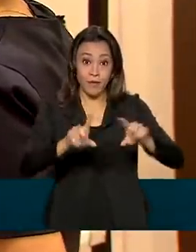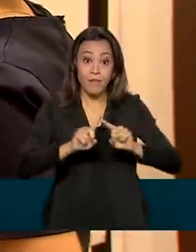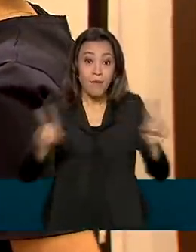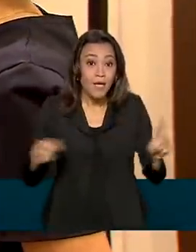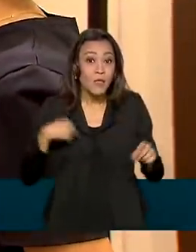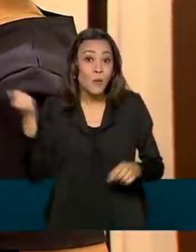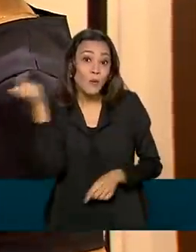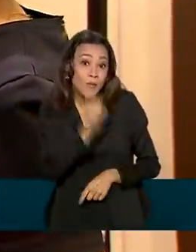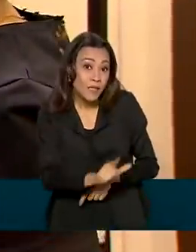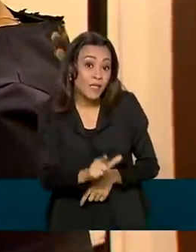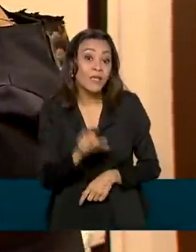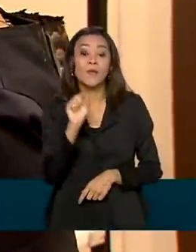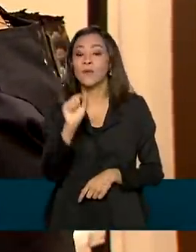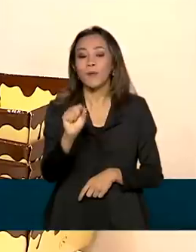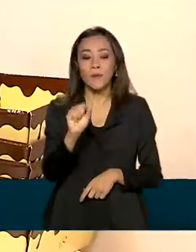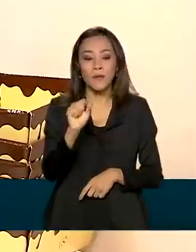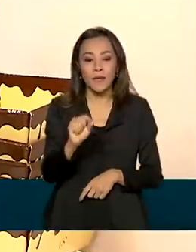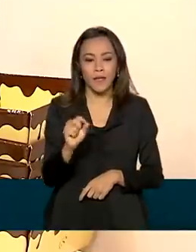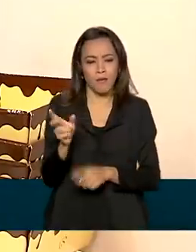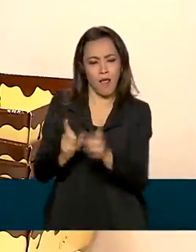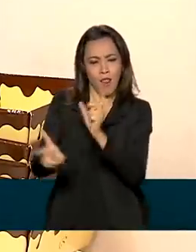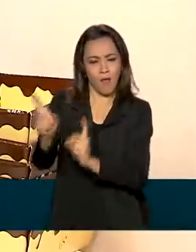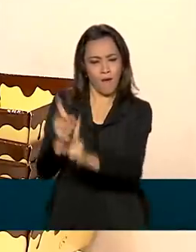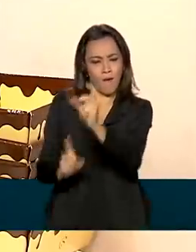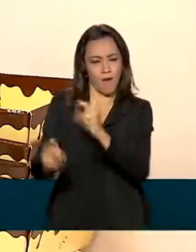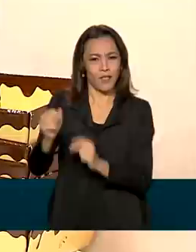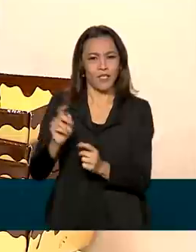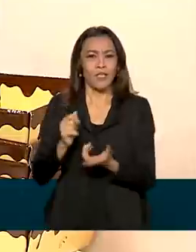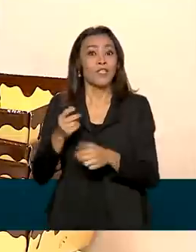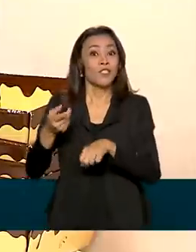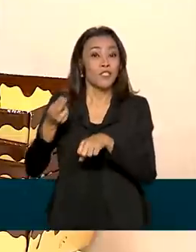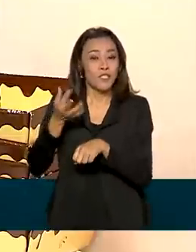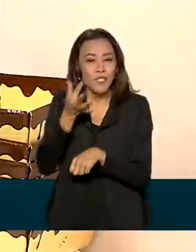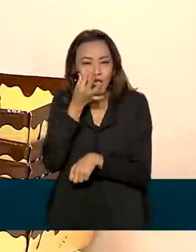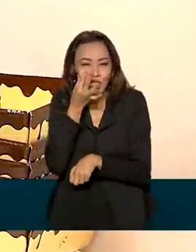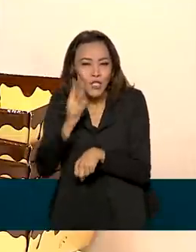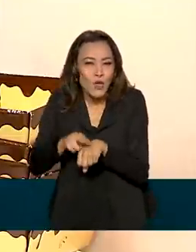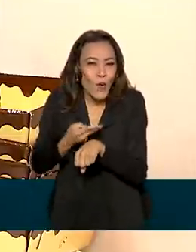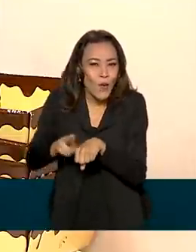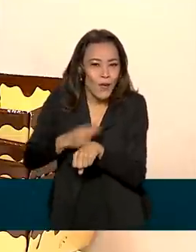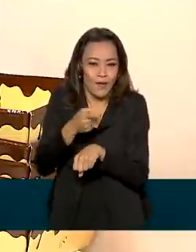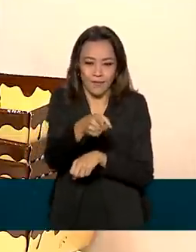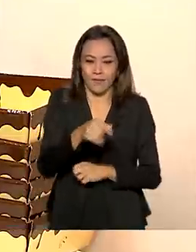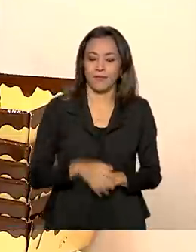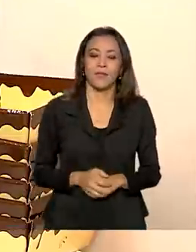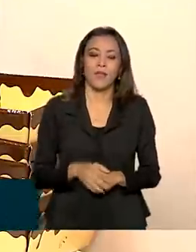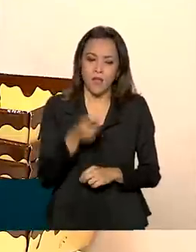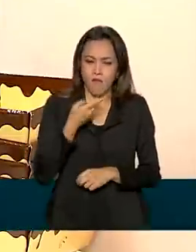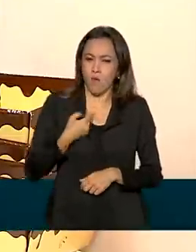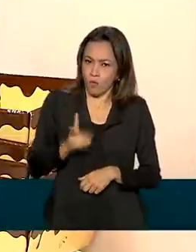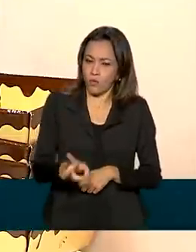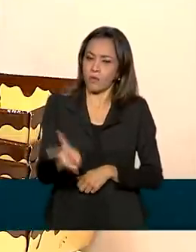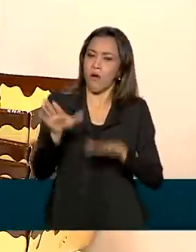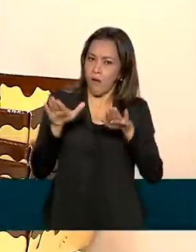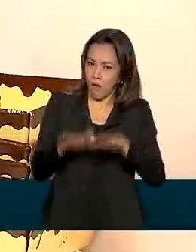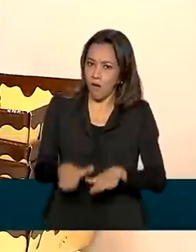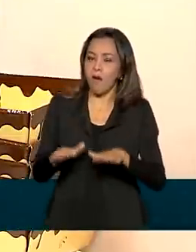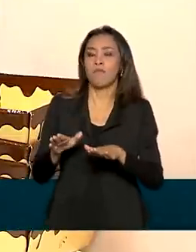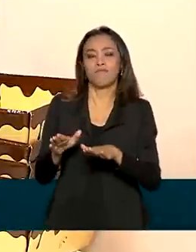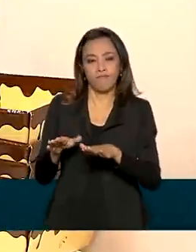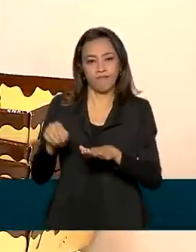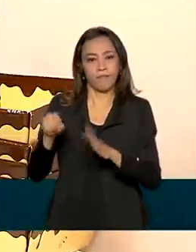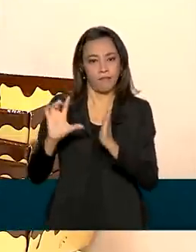colocação numa loja de chocolates. Ela tem expectativas para o futuro. Continuar, continuar crescendo a empresa como